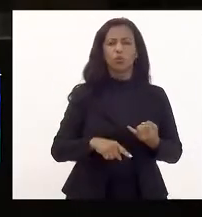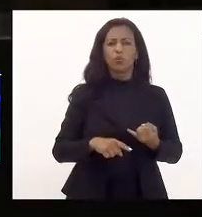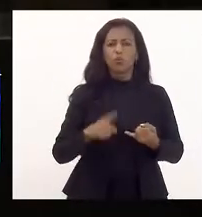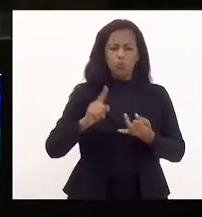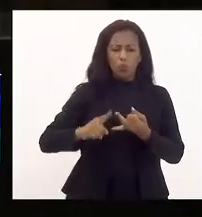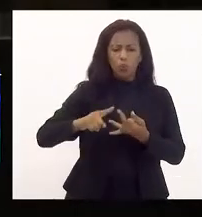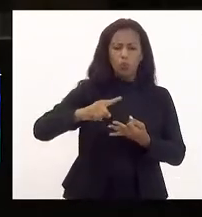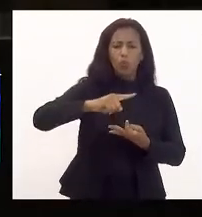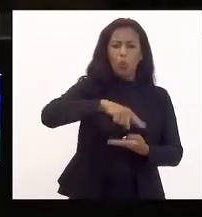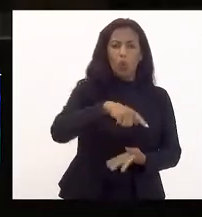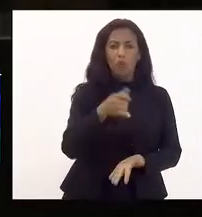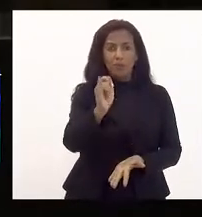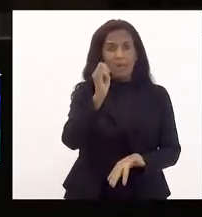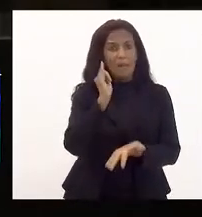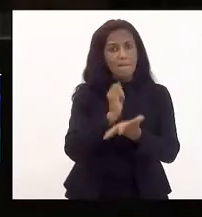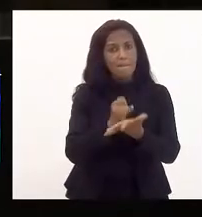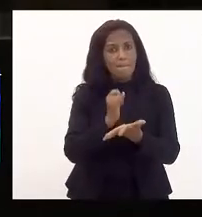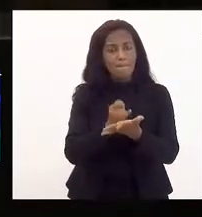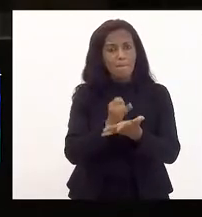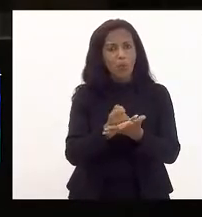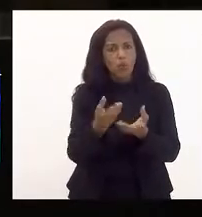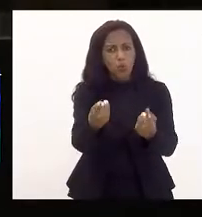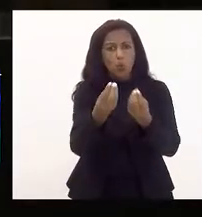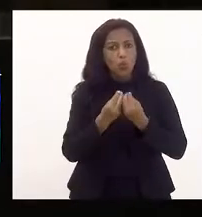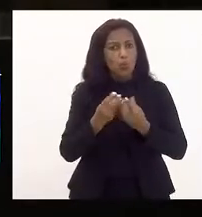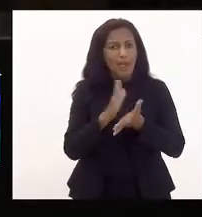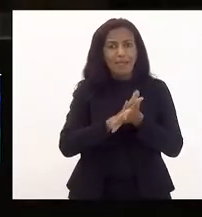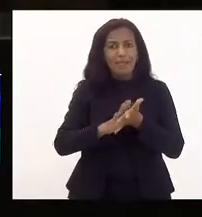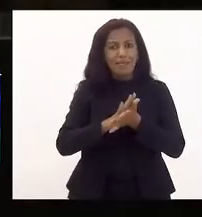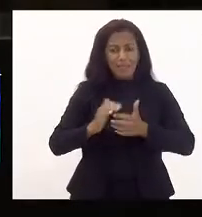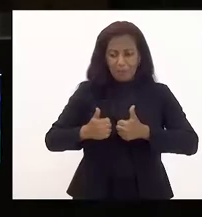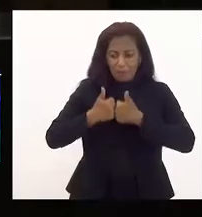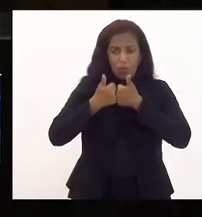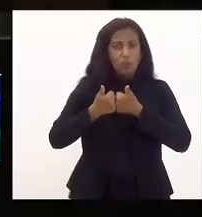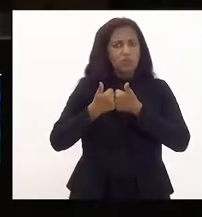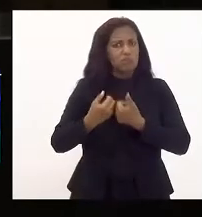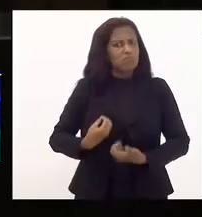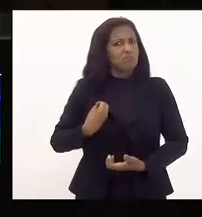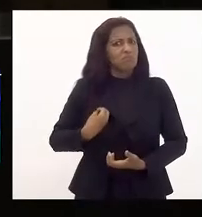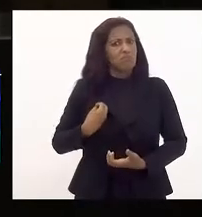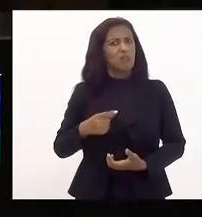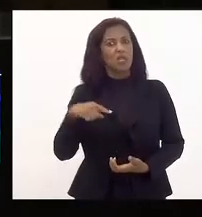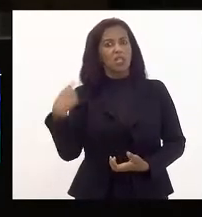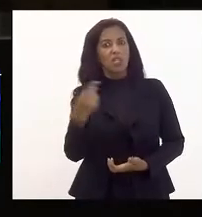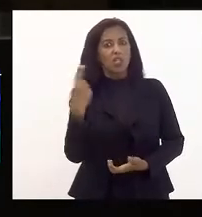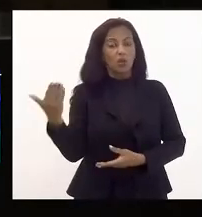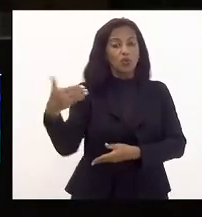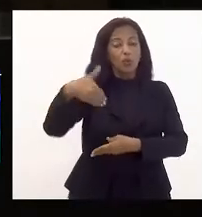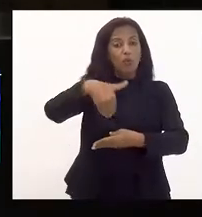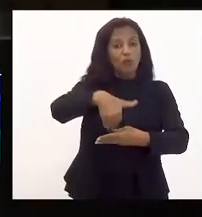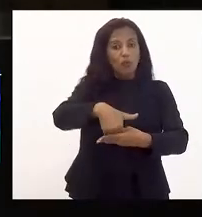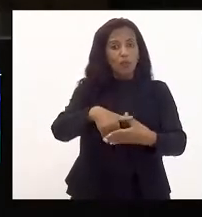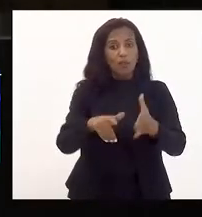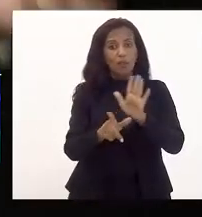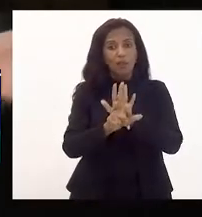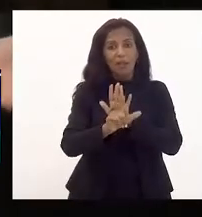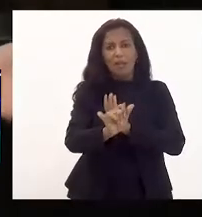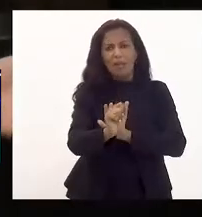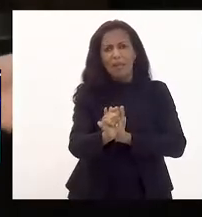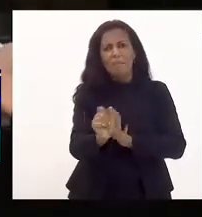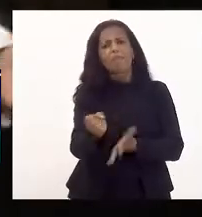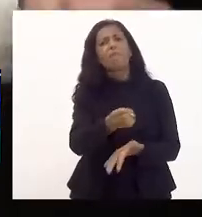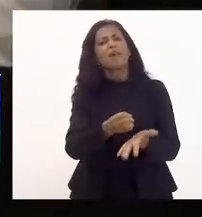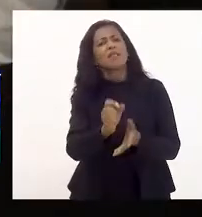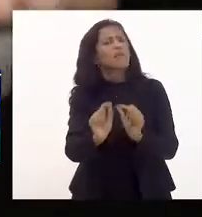esse imposto que a população paga não traz nenhum dividendo positivo para ela. E nós estamos votando a lei orçamentária aqui, baseada em quê?